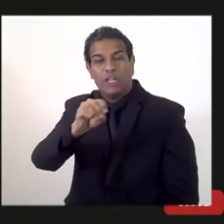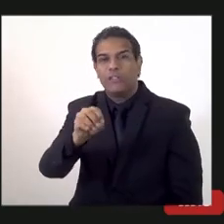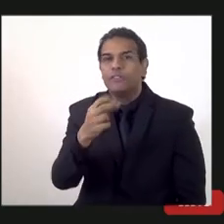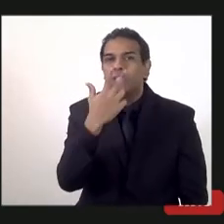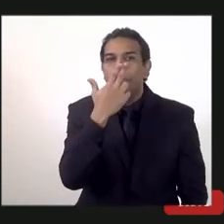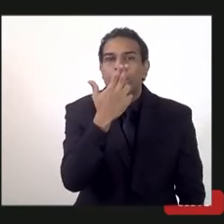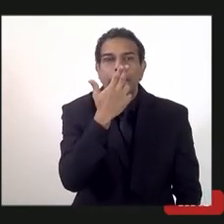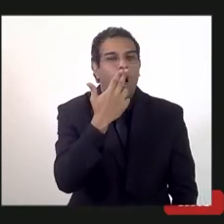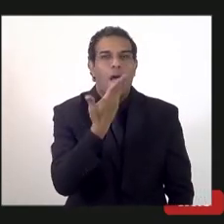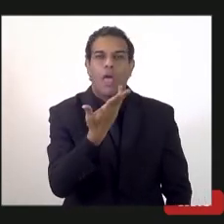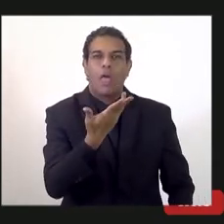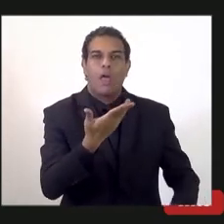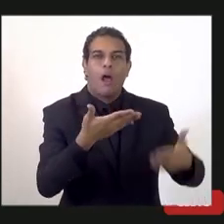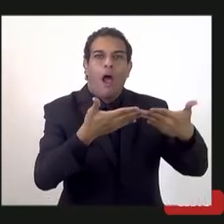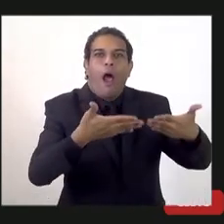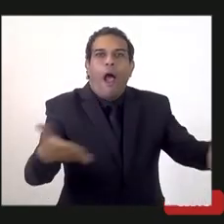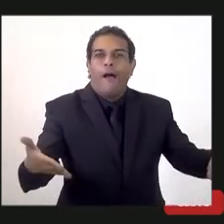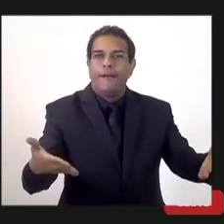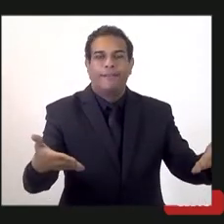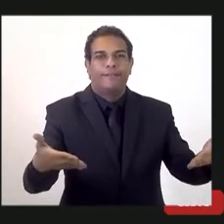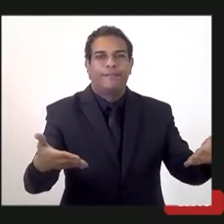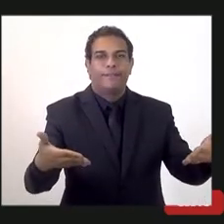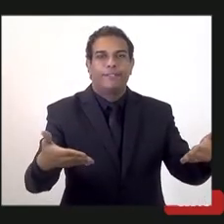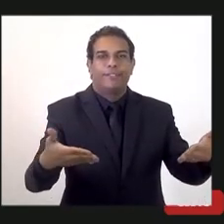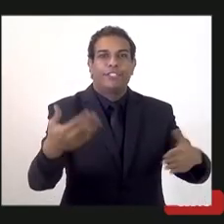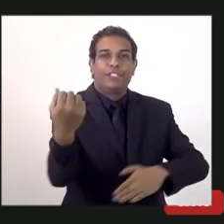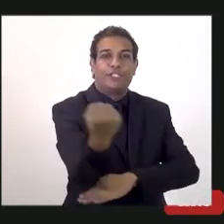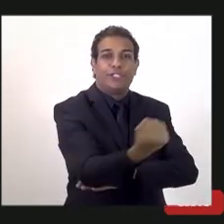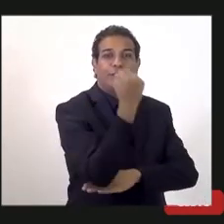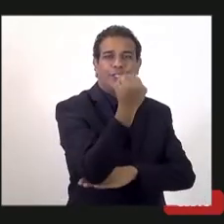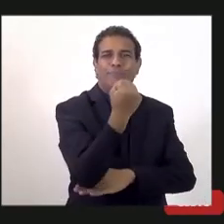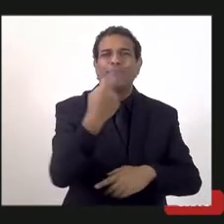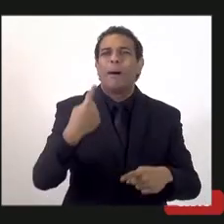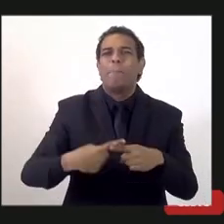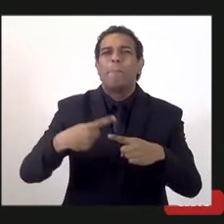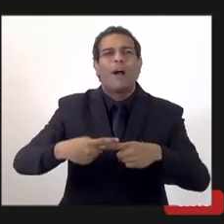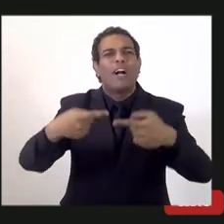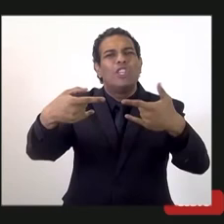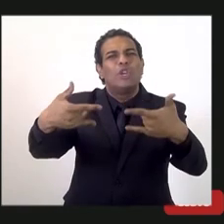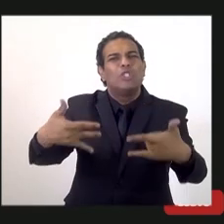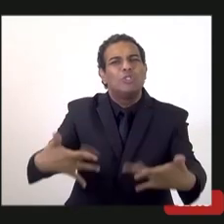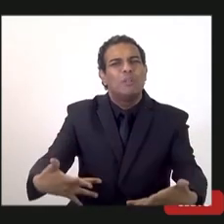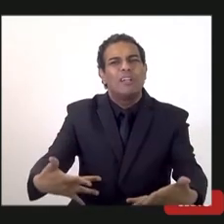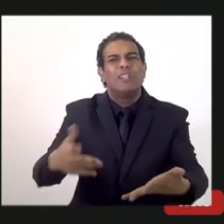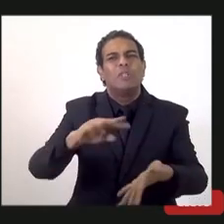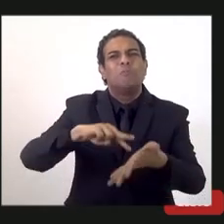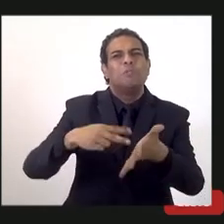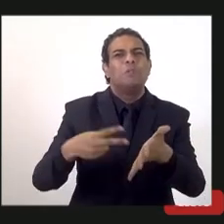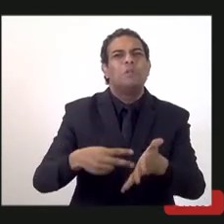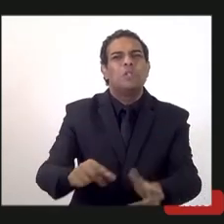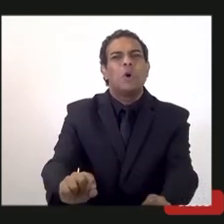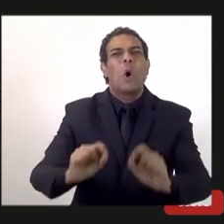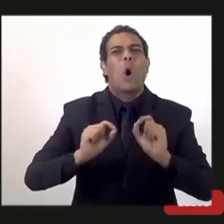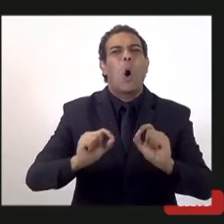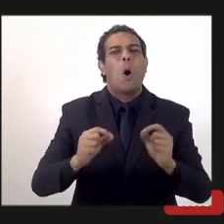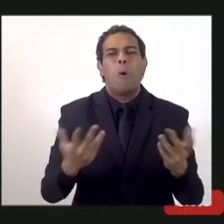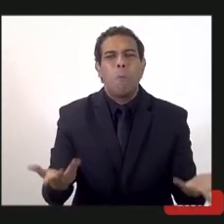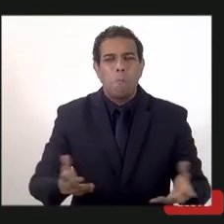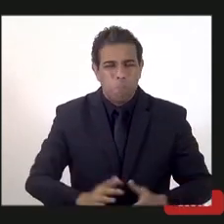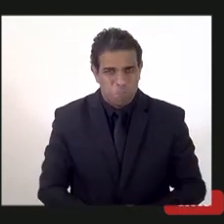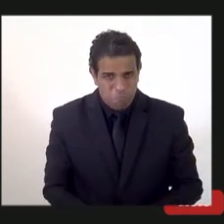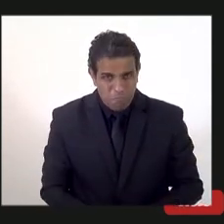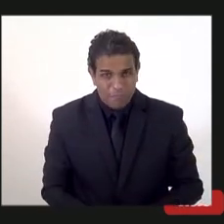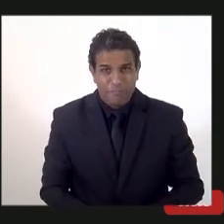protagonizando esse resultado adverso. Então, assim, por que eu estou falando isso tudo? A gente já tem um pouco do cenário desenhado do